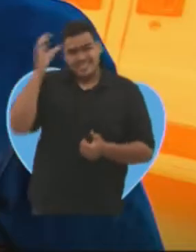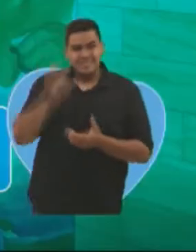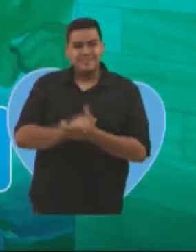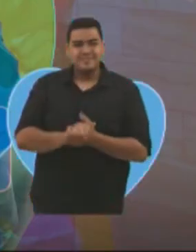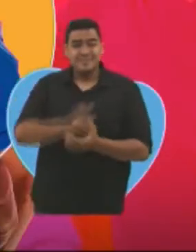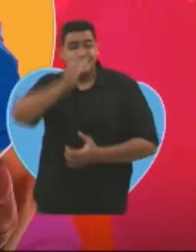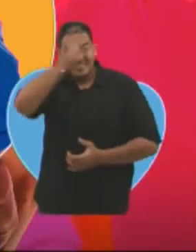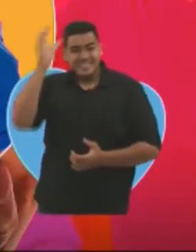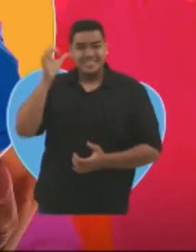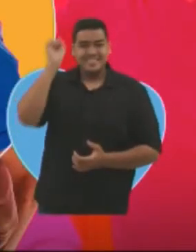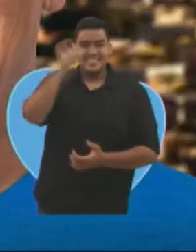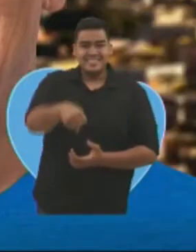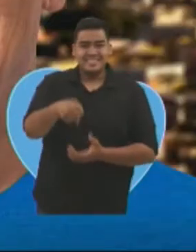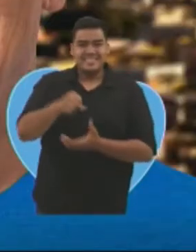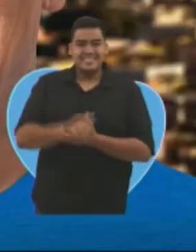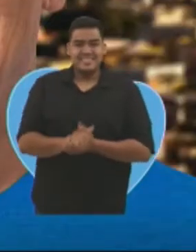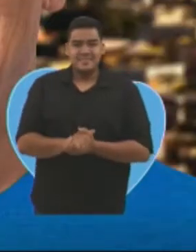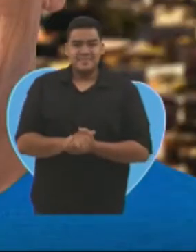Cícero!